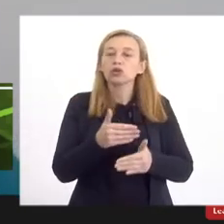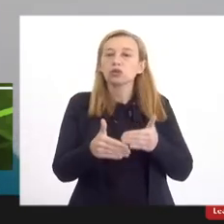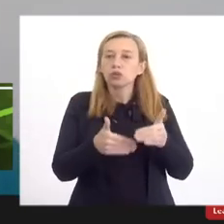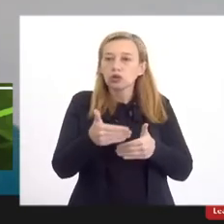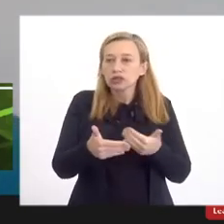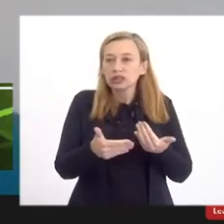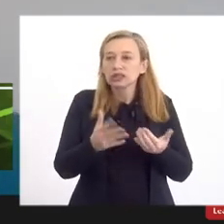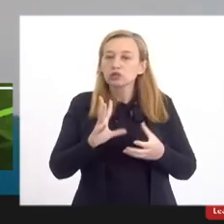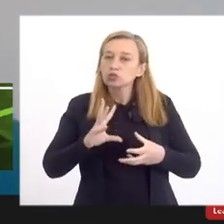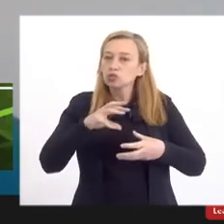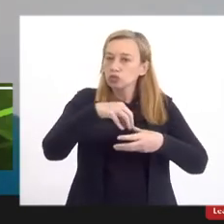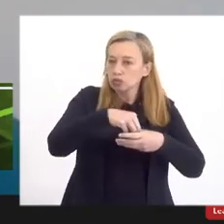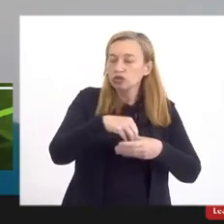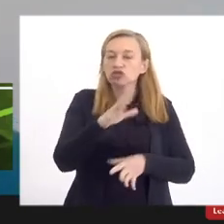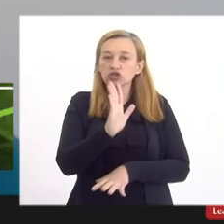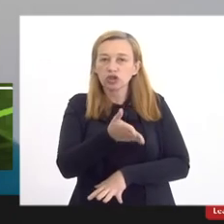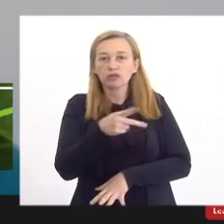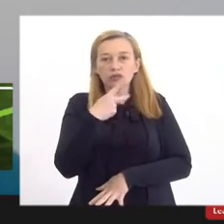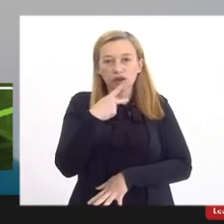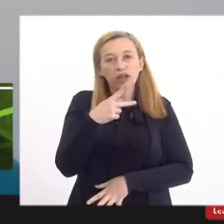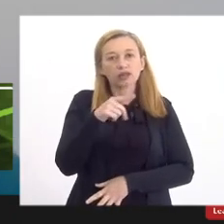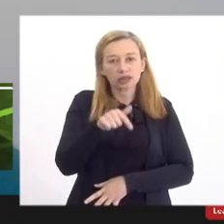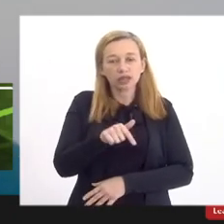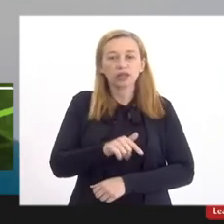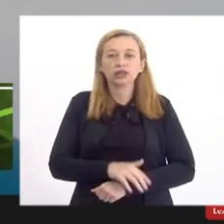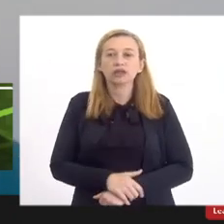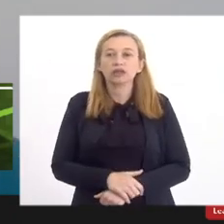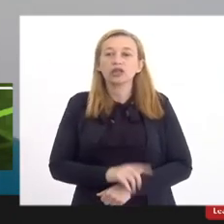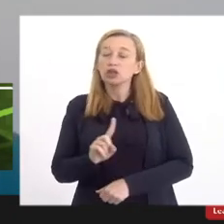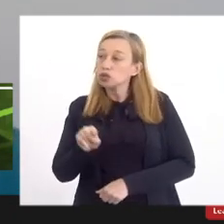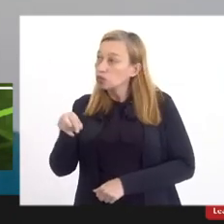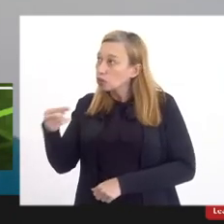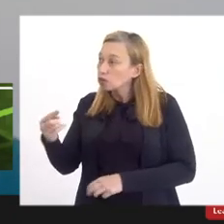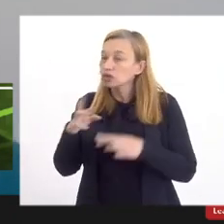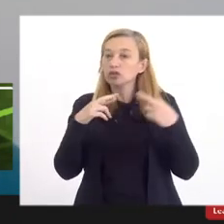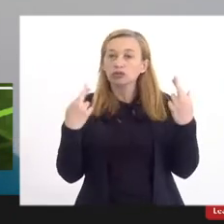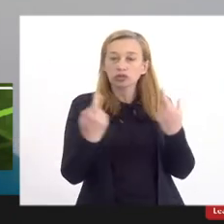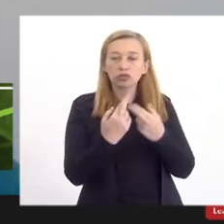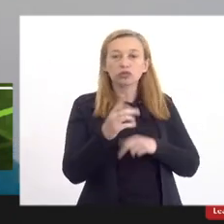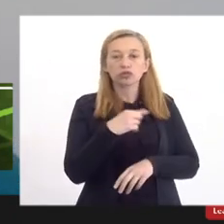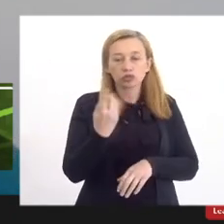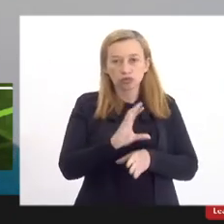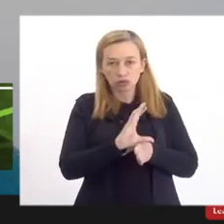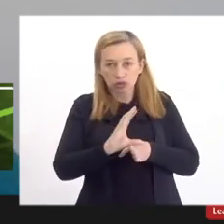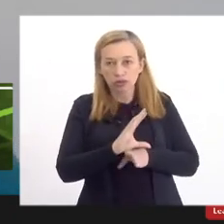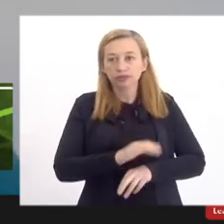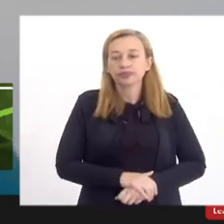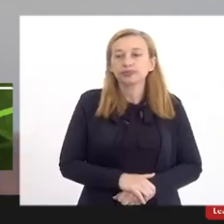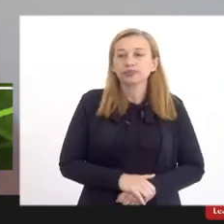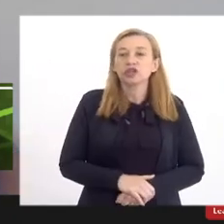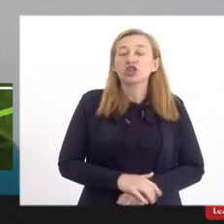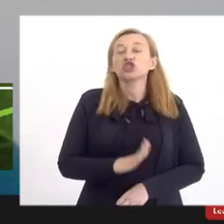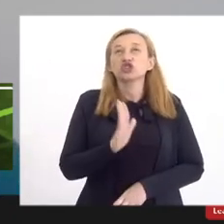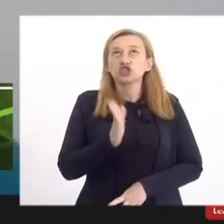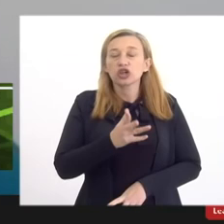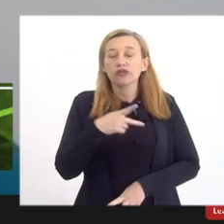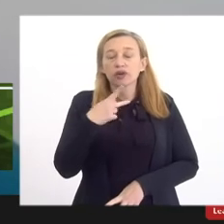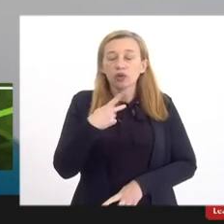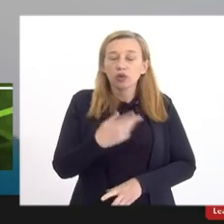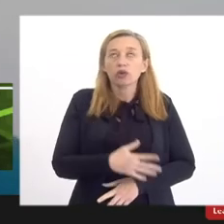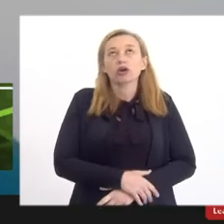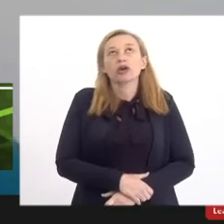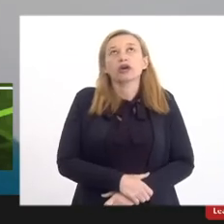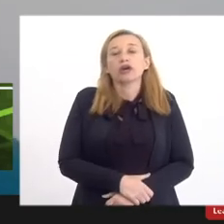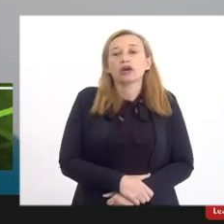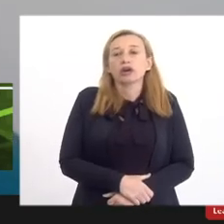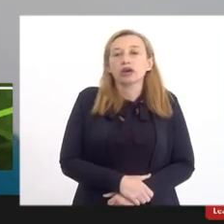incorporação que já foi comentado em outras sessões do nosso Conselho a gente já já falou sobre